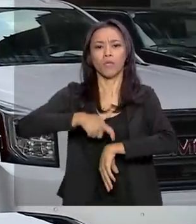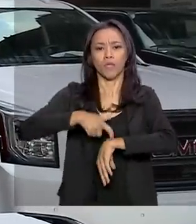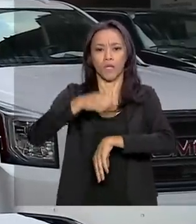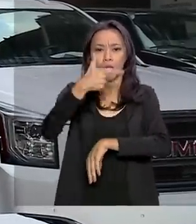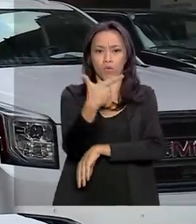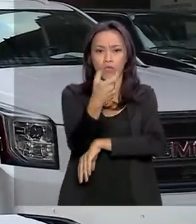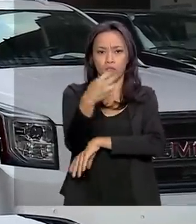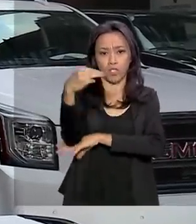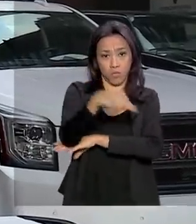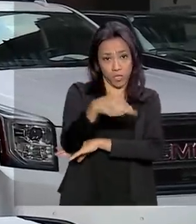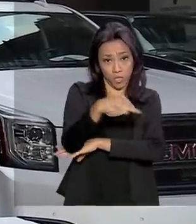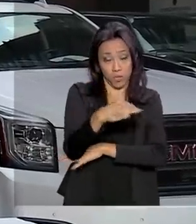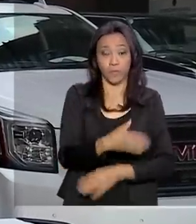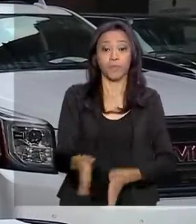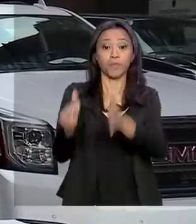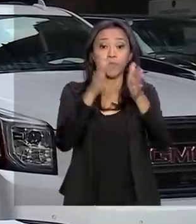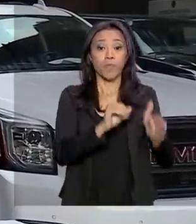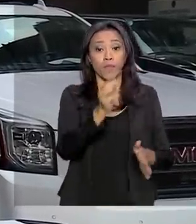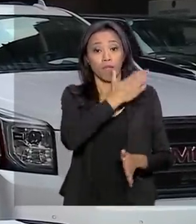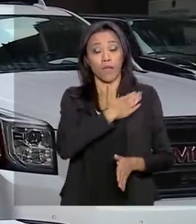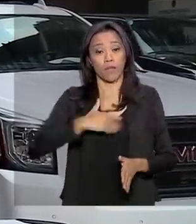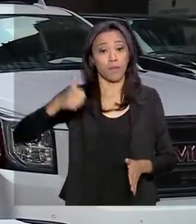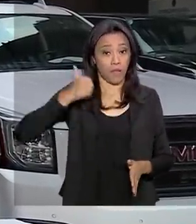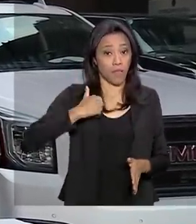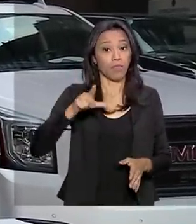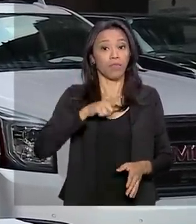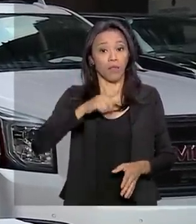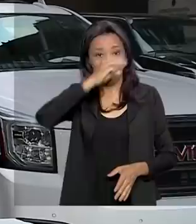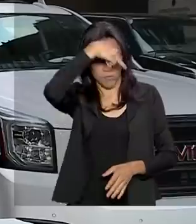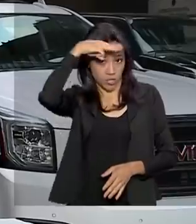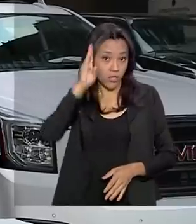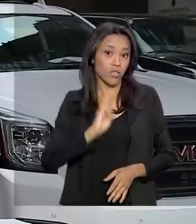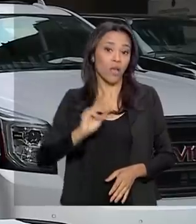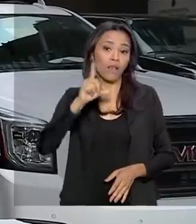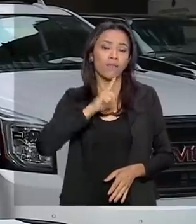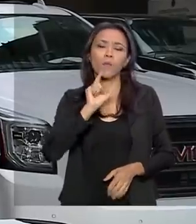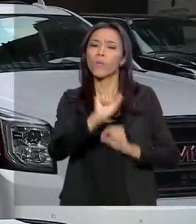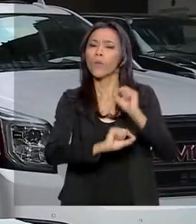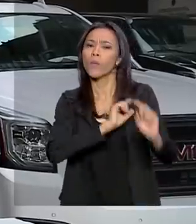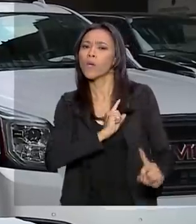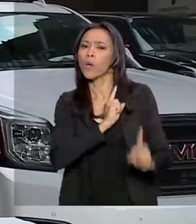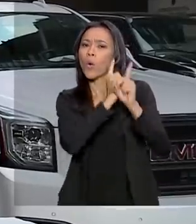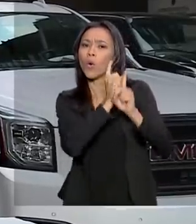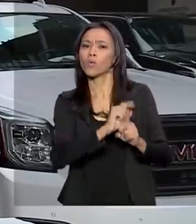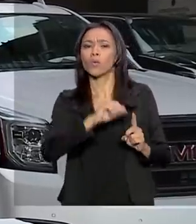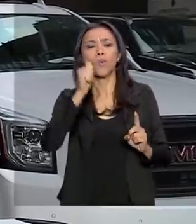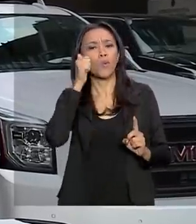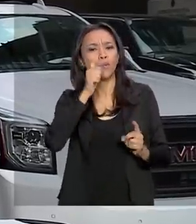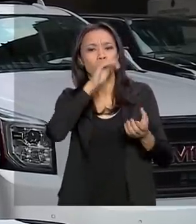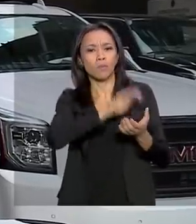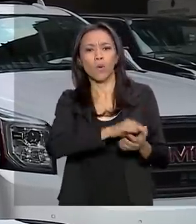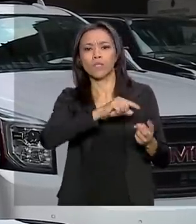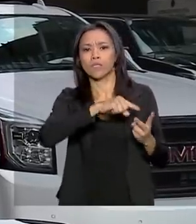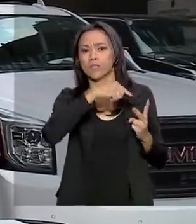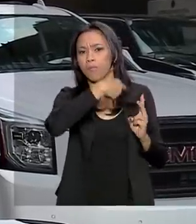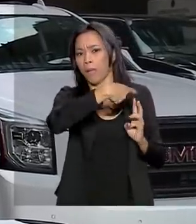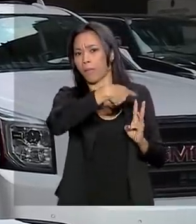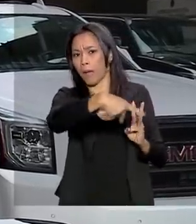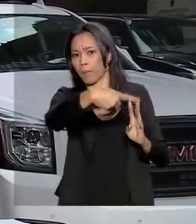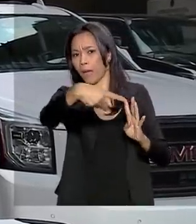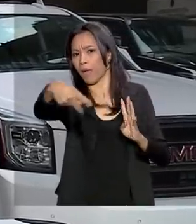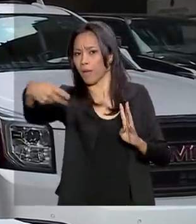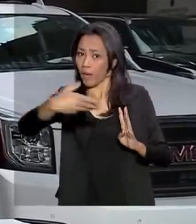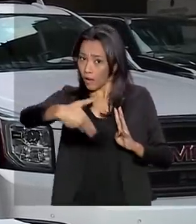A primeira-dama, Michele Bolsonaro, ela também tem agenda aqui em Nova Iorque, ela tem um encontro com primeiras-damas e também com